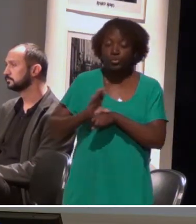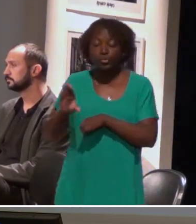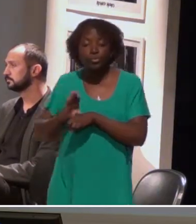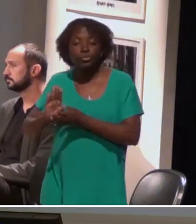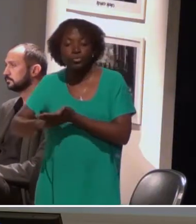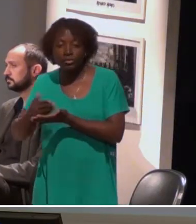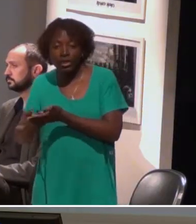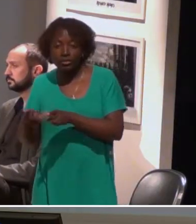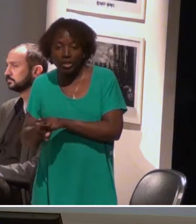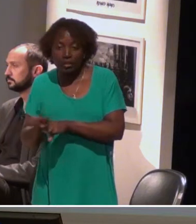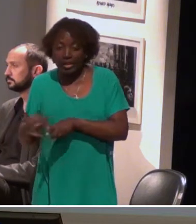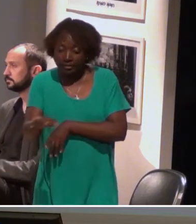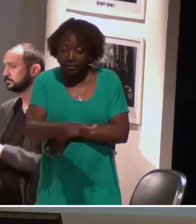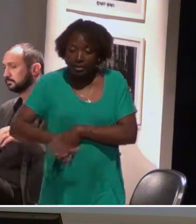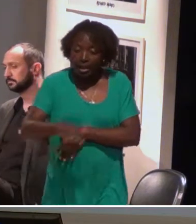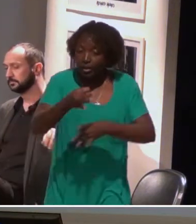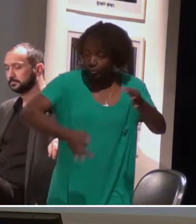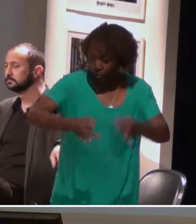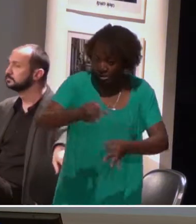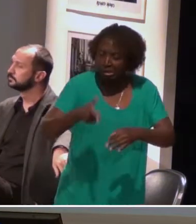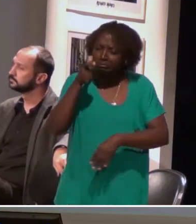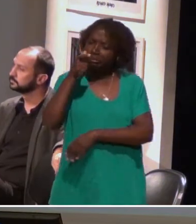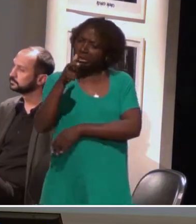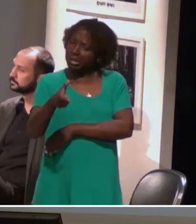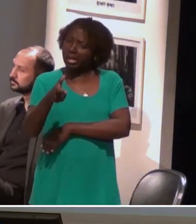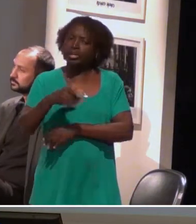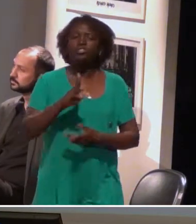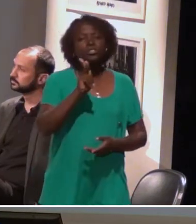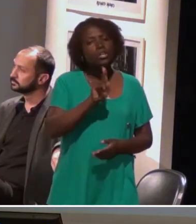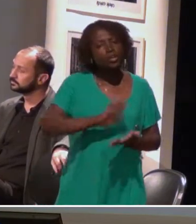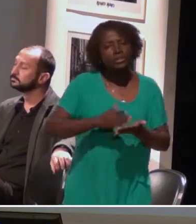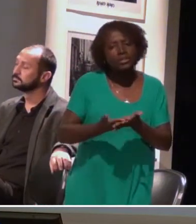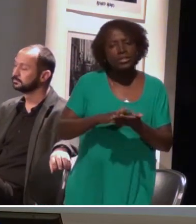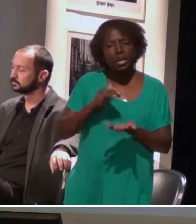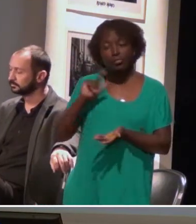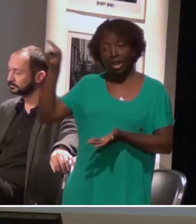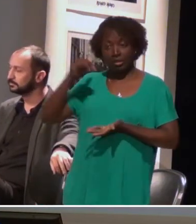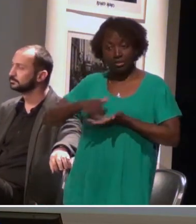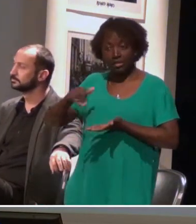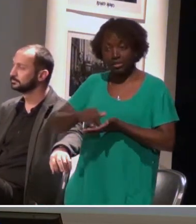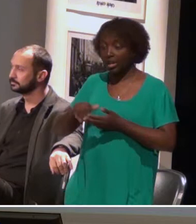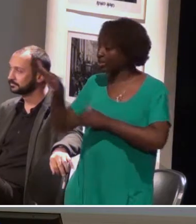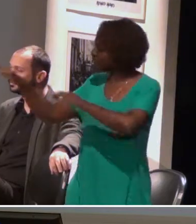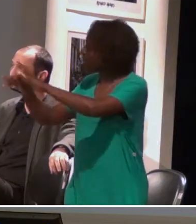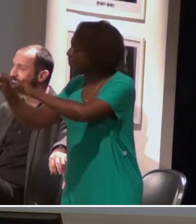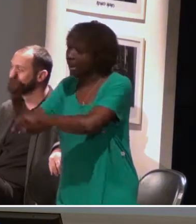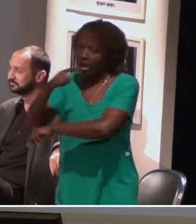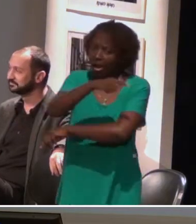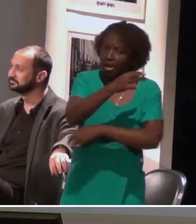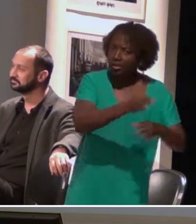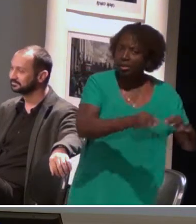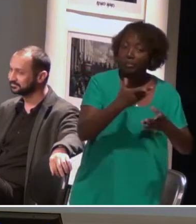capacitação jurídica, foi muito interessante, porque os intérpretes da Secretaria são sempre chamados para atender demandas jurídicas, e a gente nunca